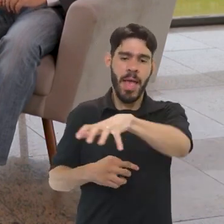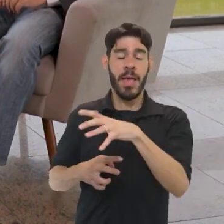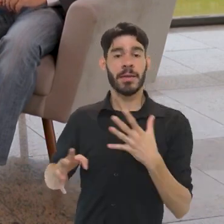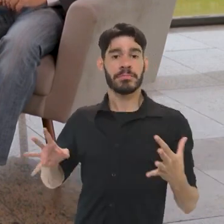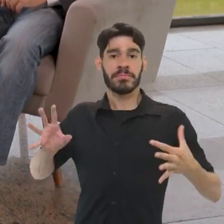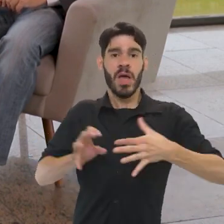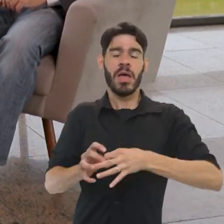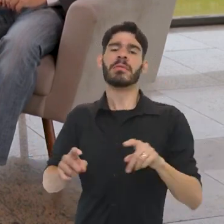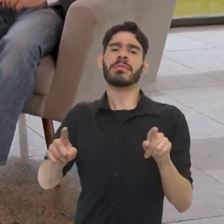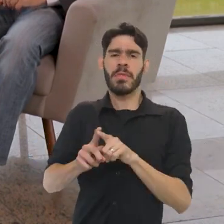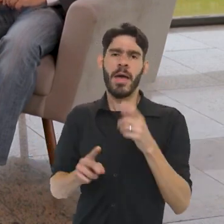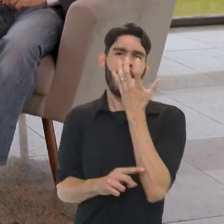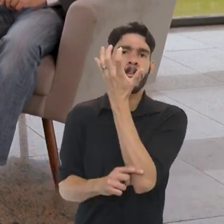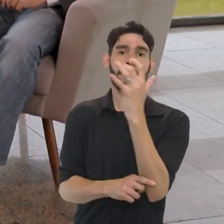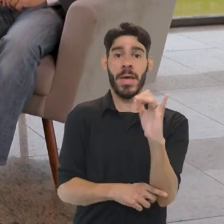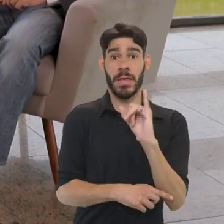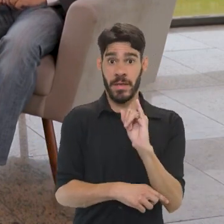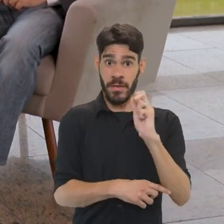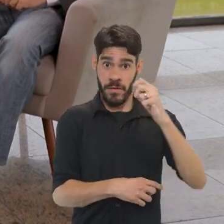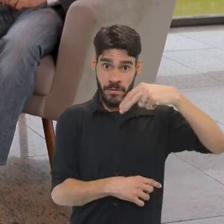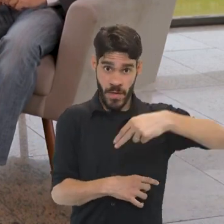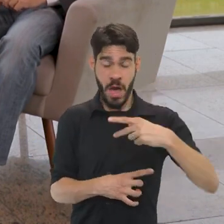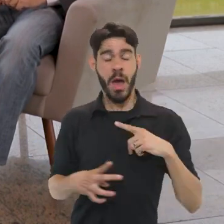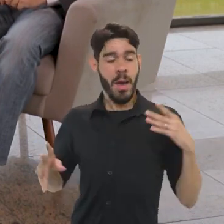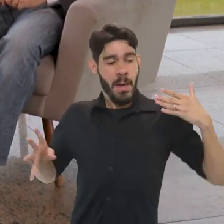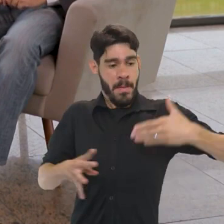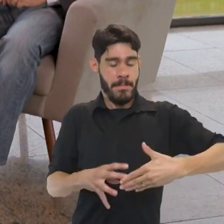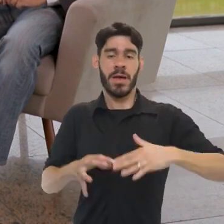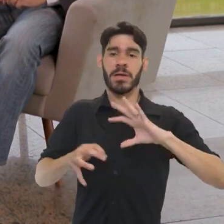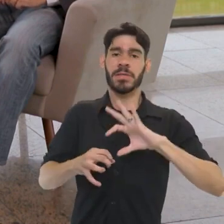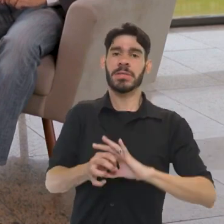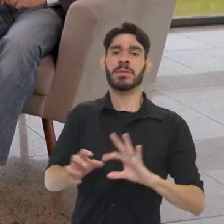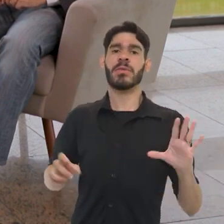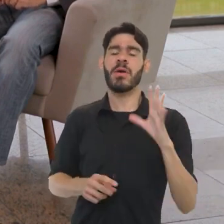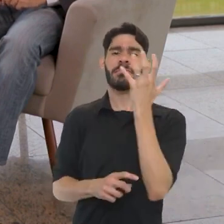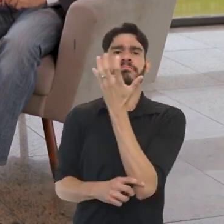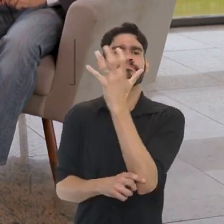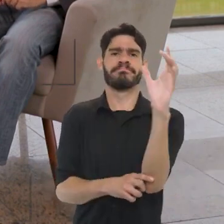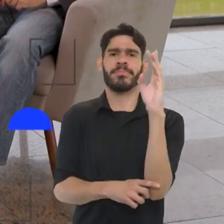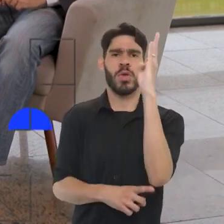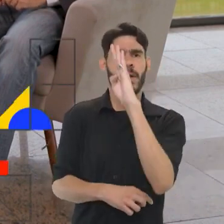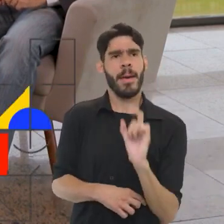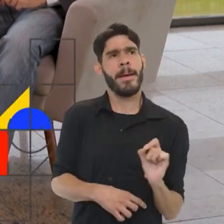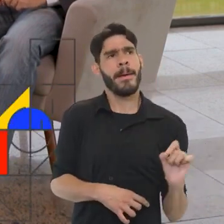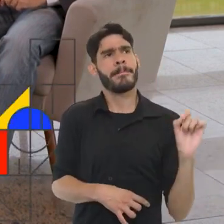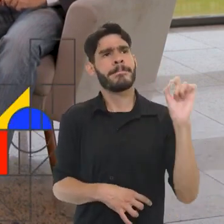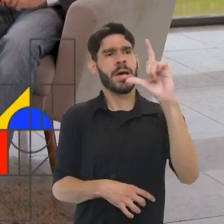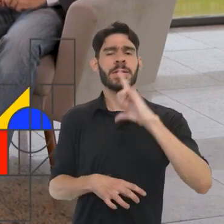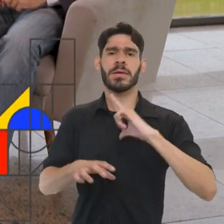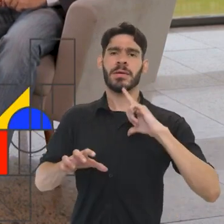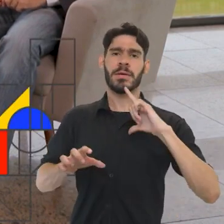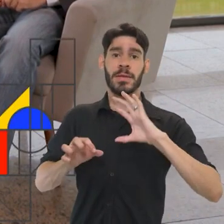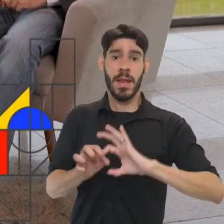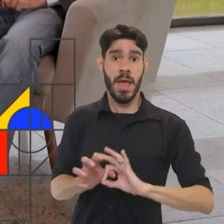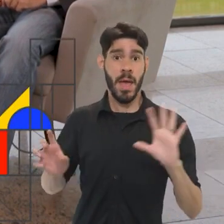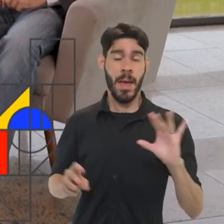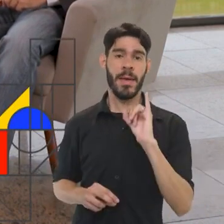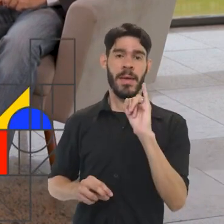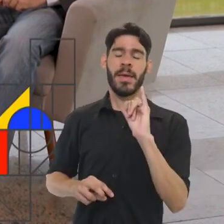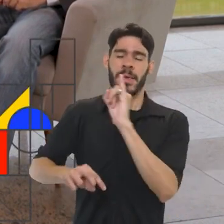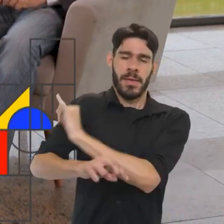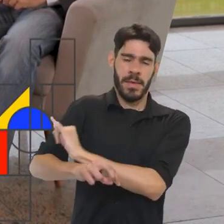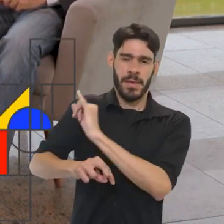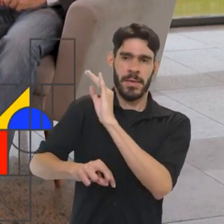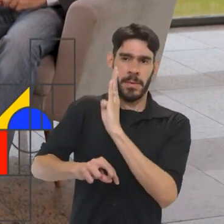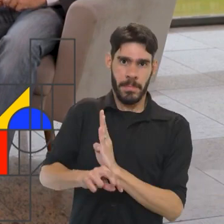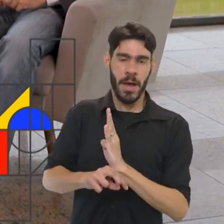intersetoralização, a gente tem bem na área ambiental. O IFAM, ele participa do licenciamento ambiental no Brasil inteiro, tanto daquilo que é licenciado pelo IBAMA,